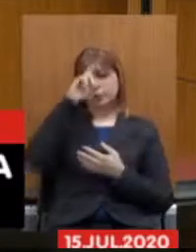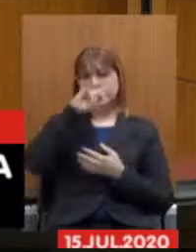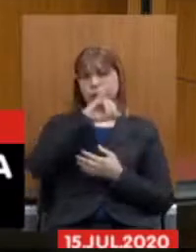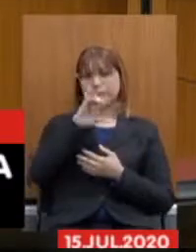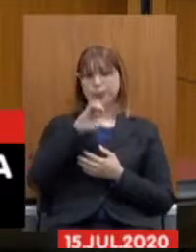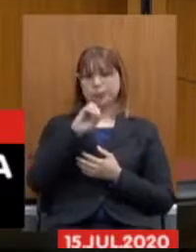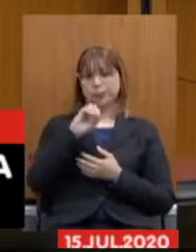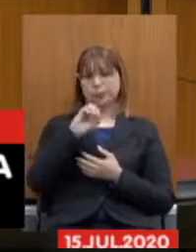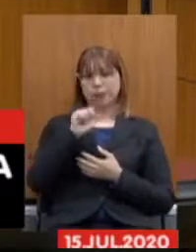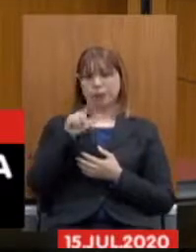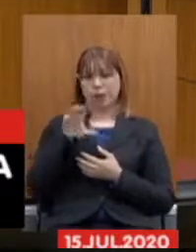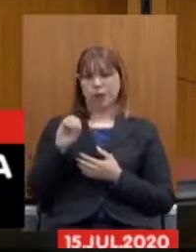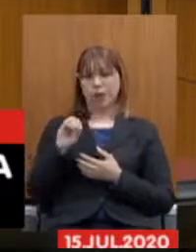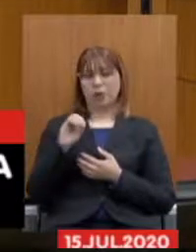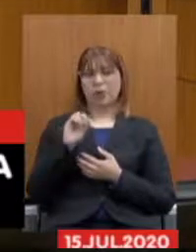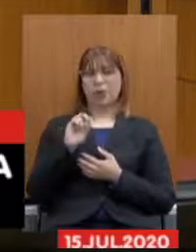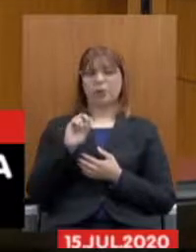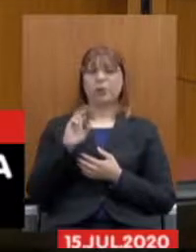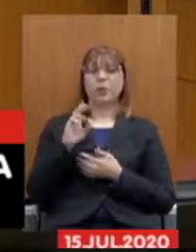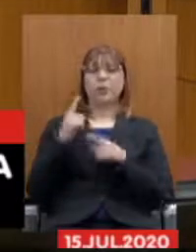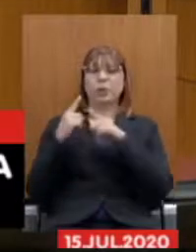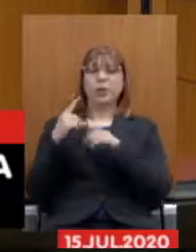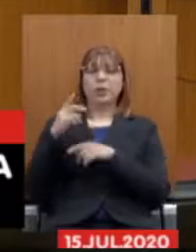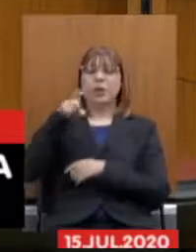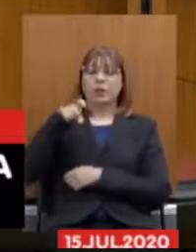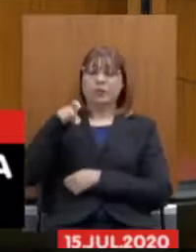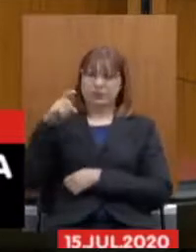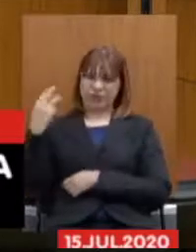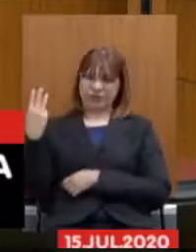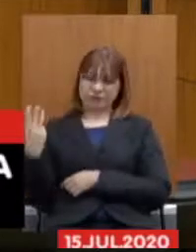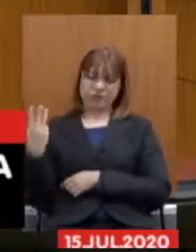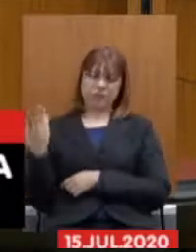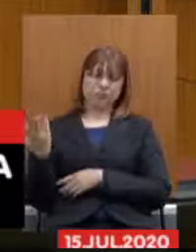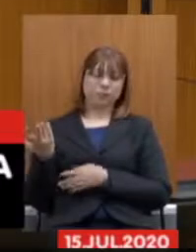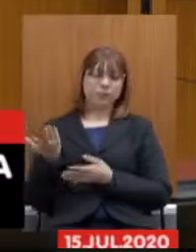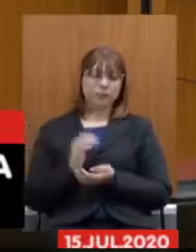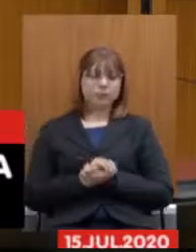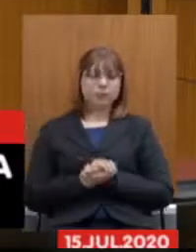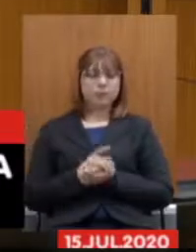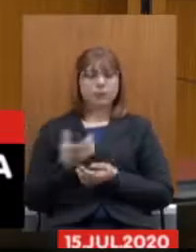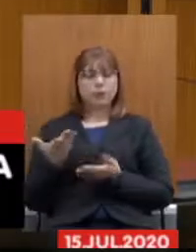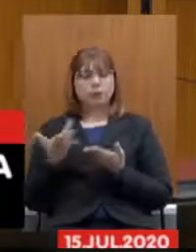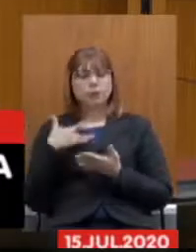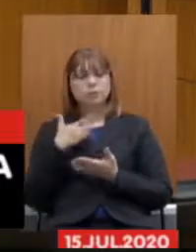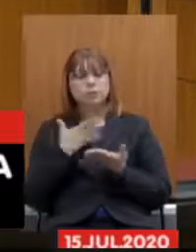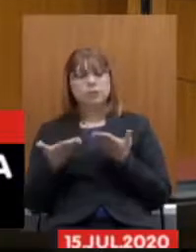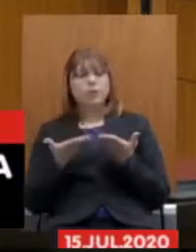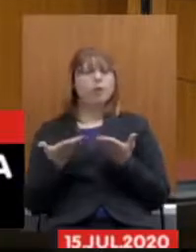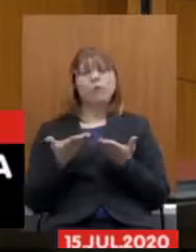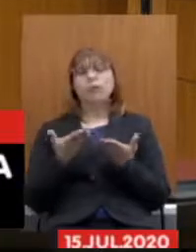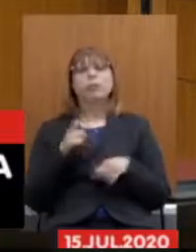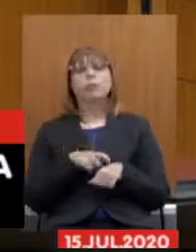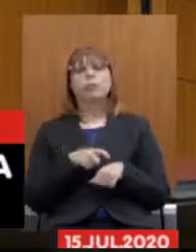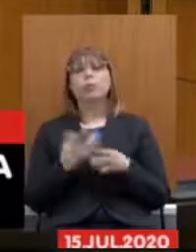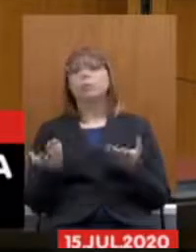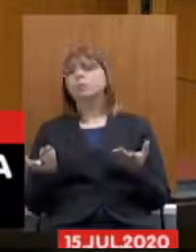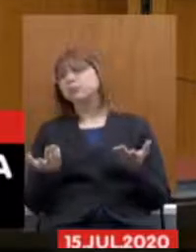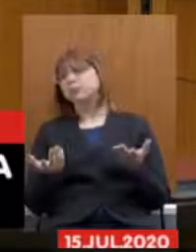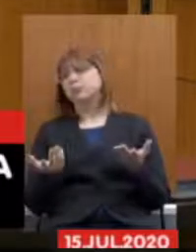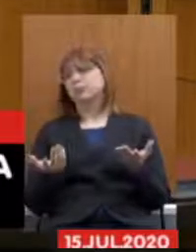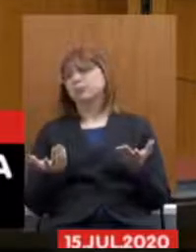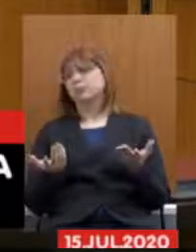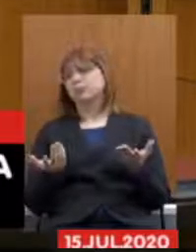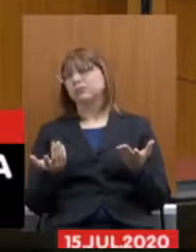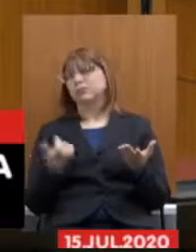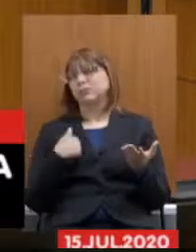a forma como a saúde está sendo tratada nesse momento. E a pergunta que eu gostaria de fazer, por